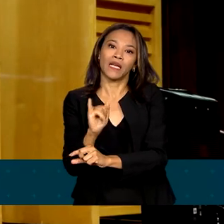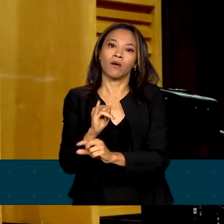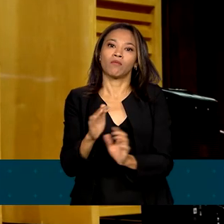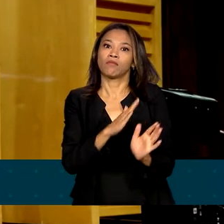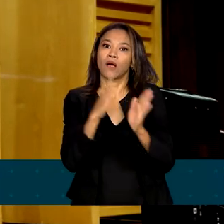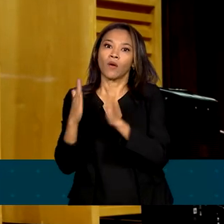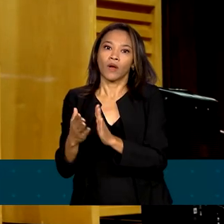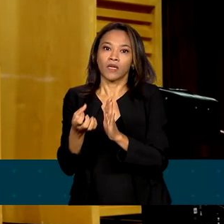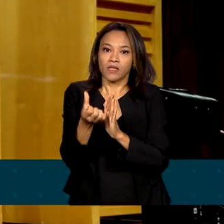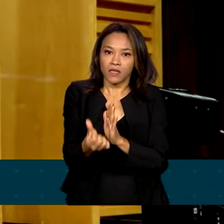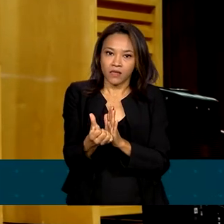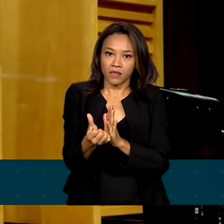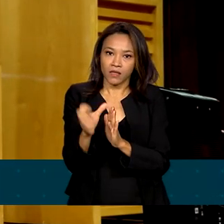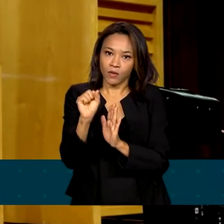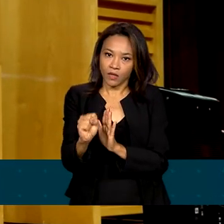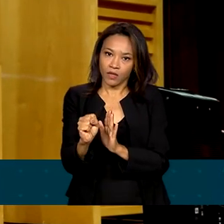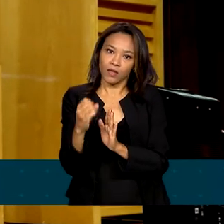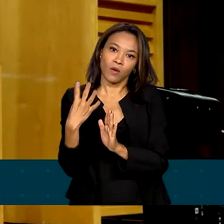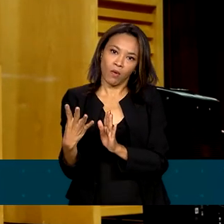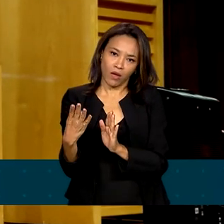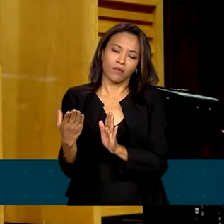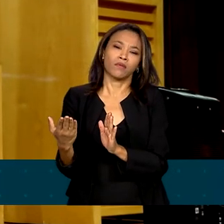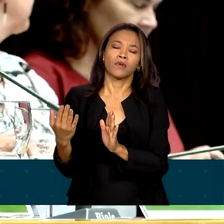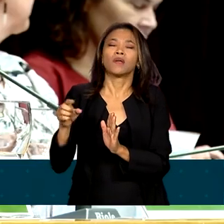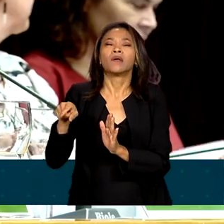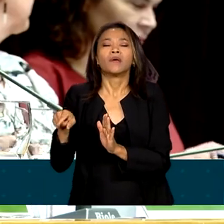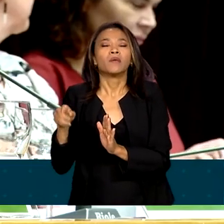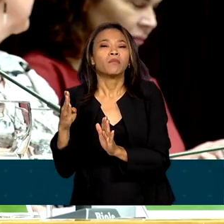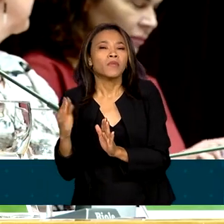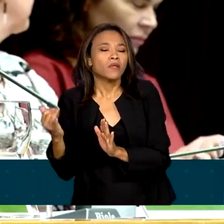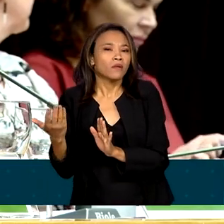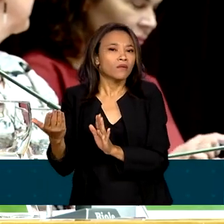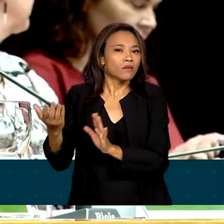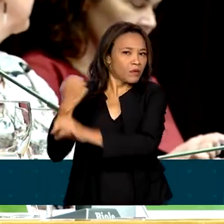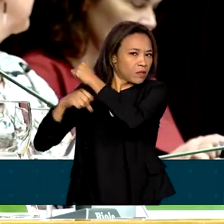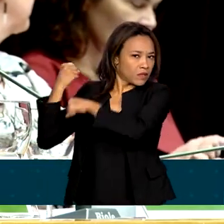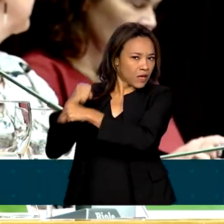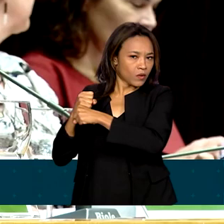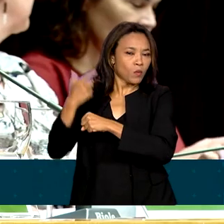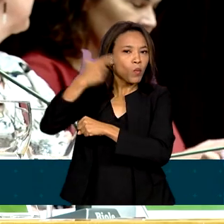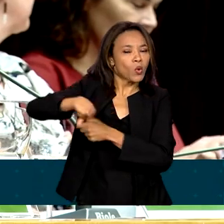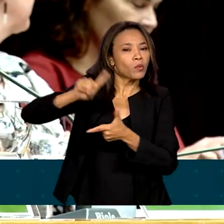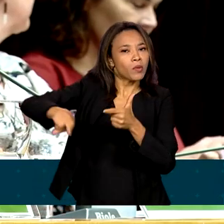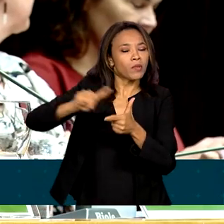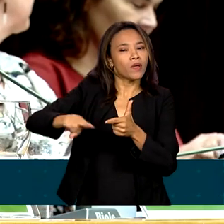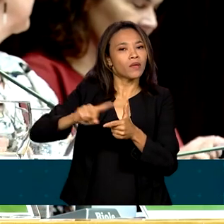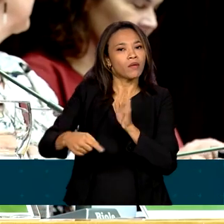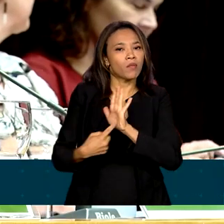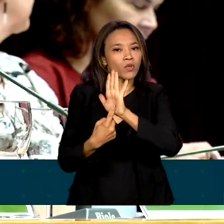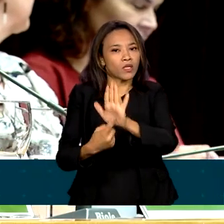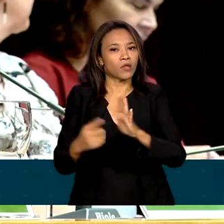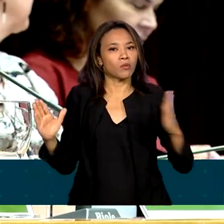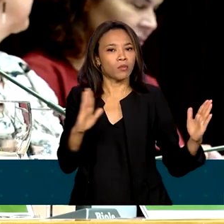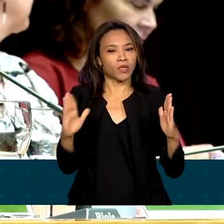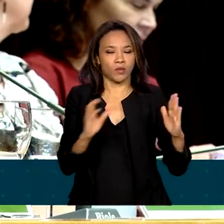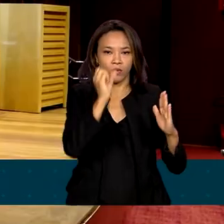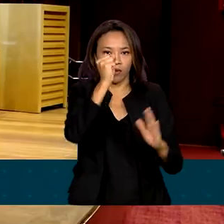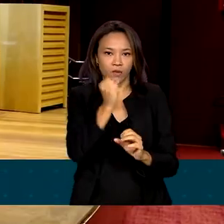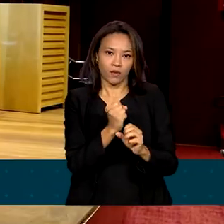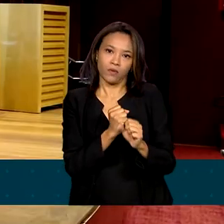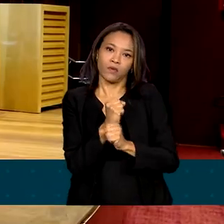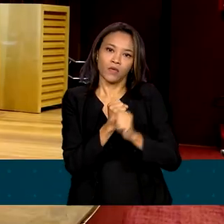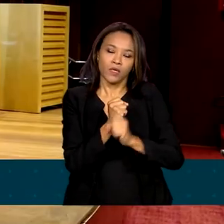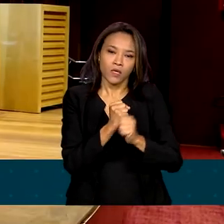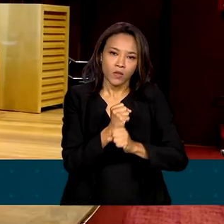684 bilhões no ano passado. Outro problema apontado foi que nos últimos oito anos o BNDES